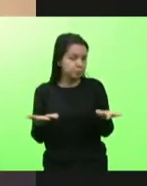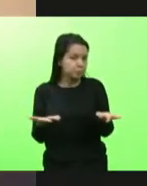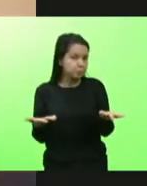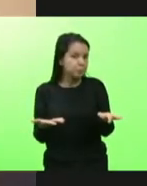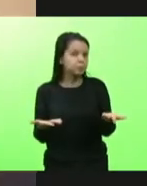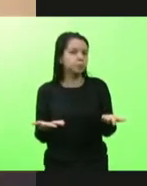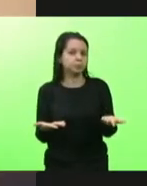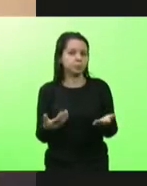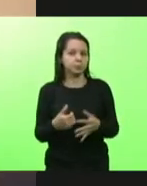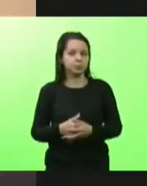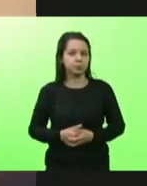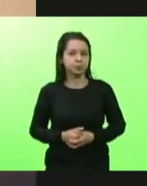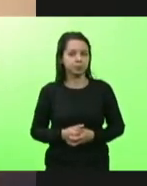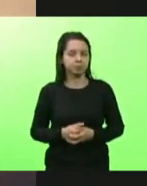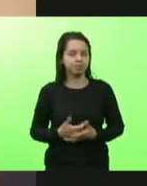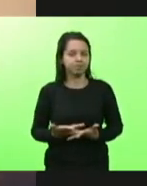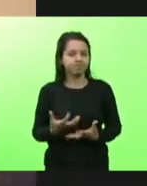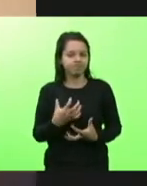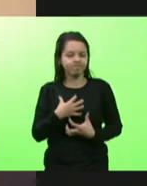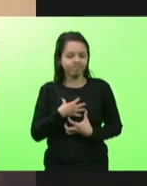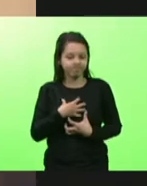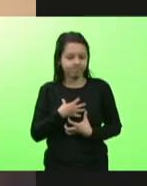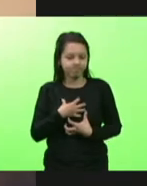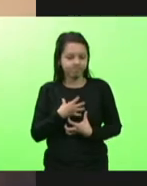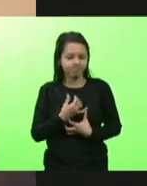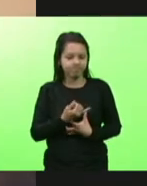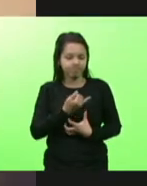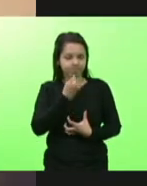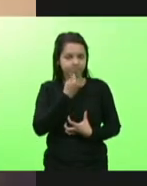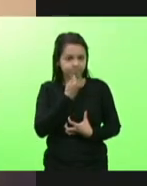e com muita tristeza,